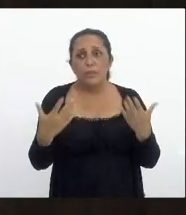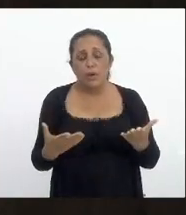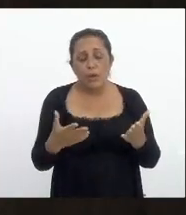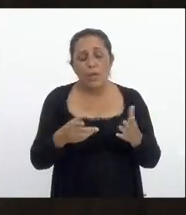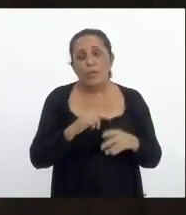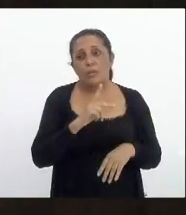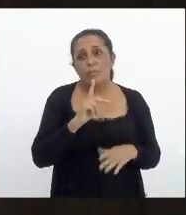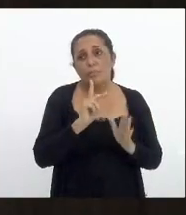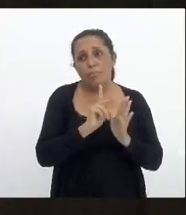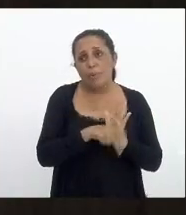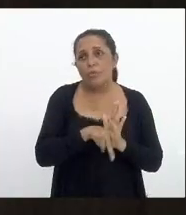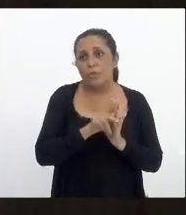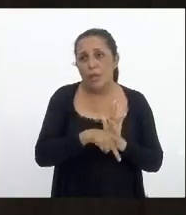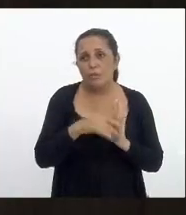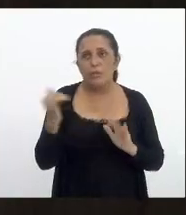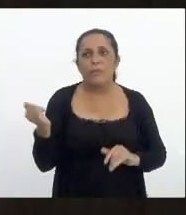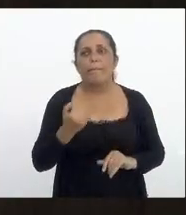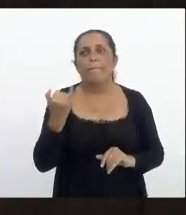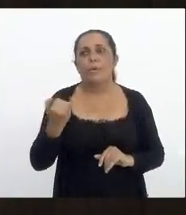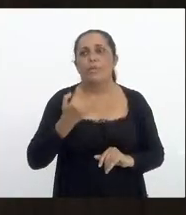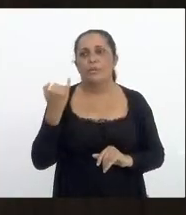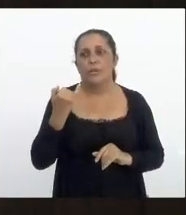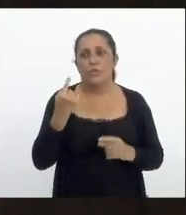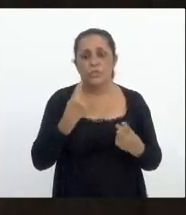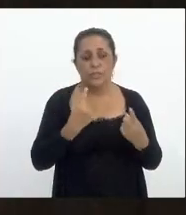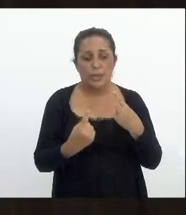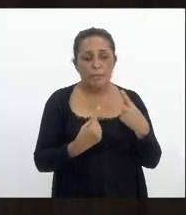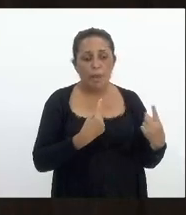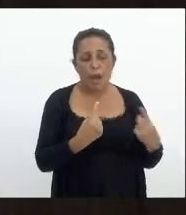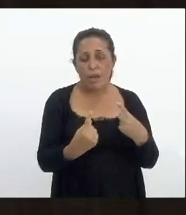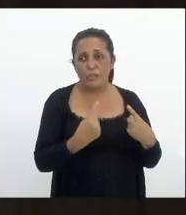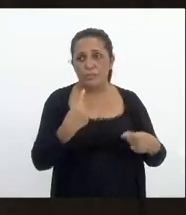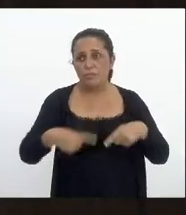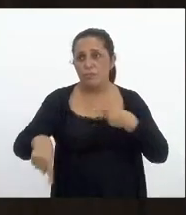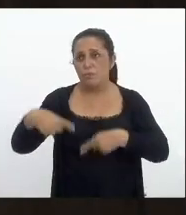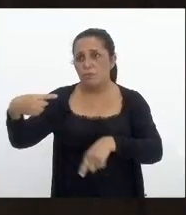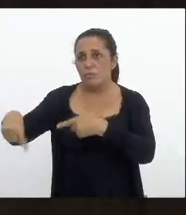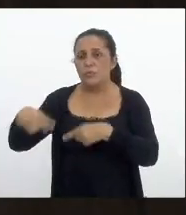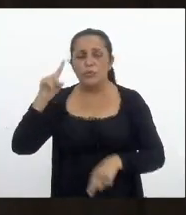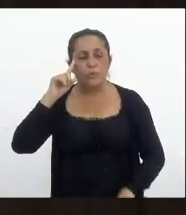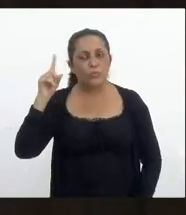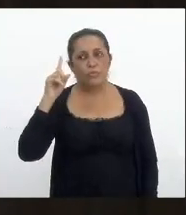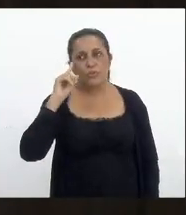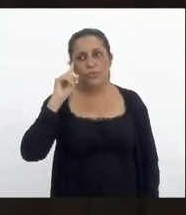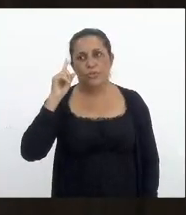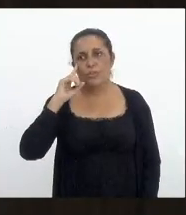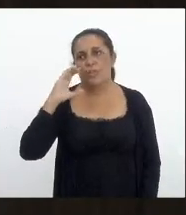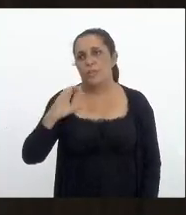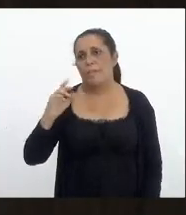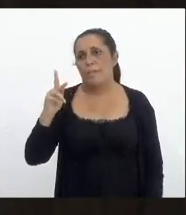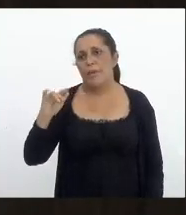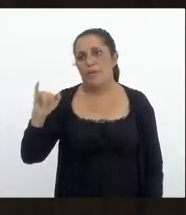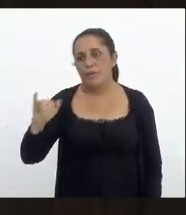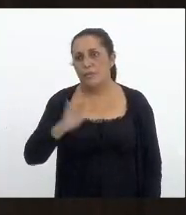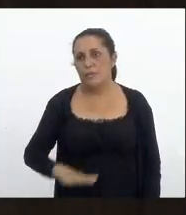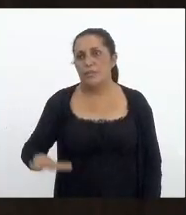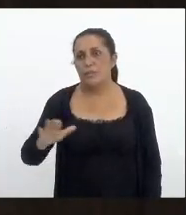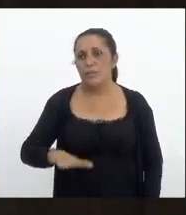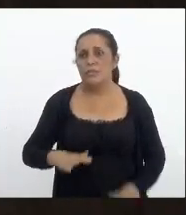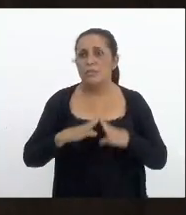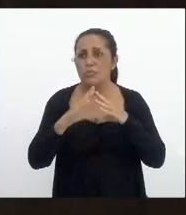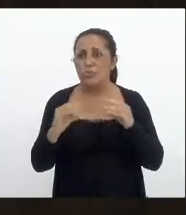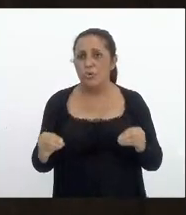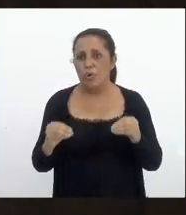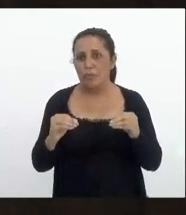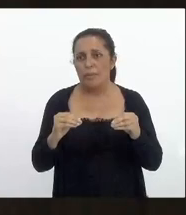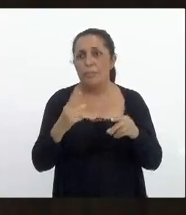projeto ele também é importante para o debate que a gente tem colocado cotidianamente na CPI das crianças desaparecidas